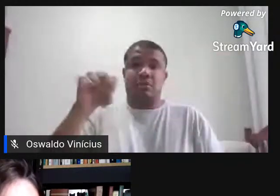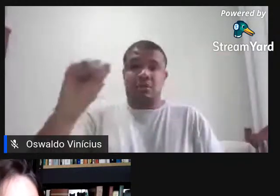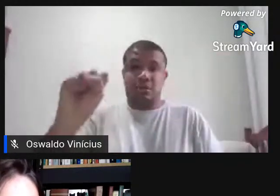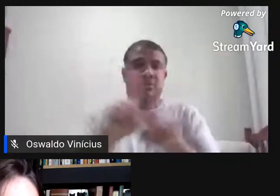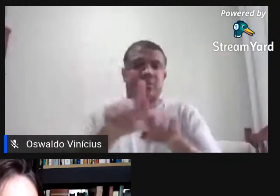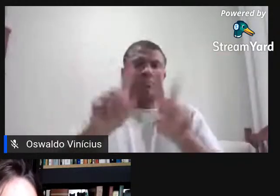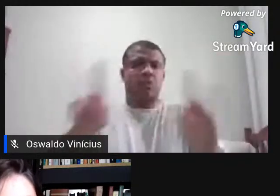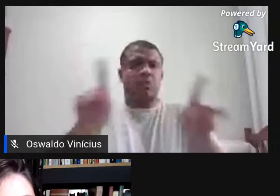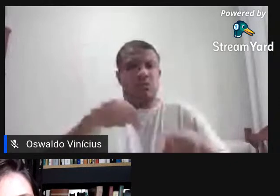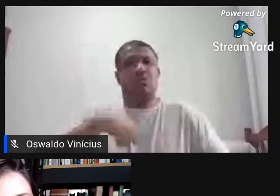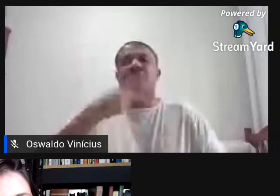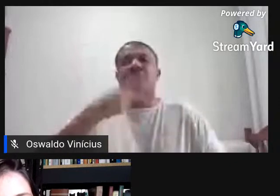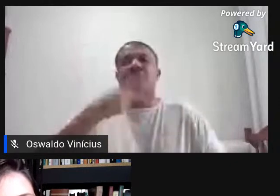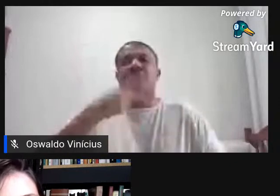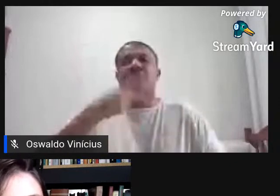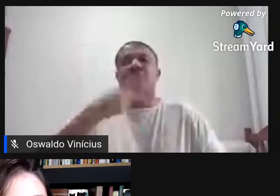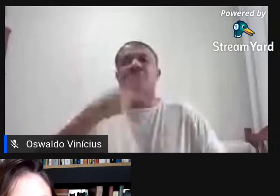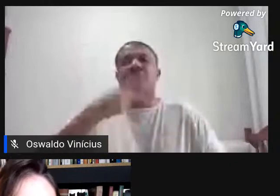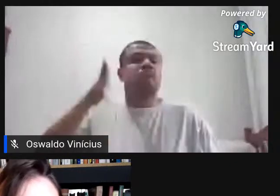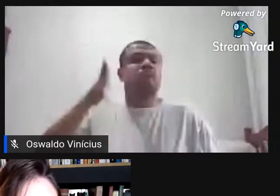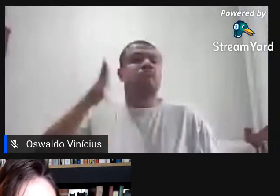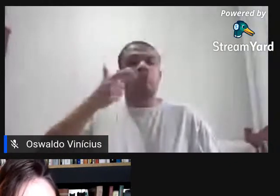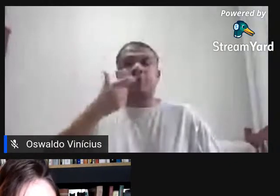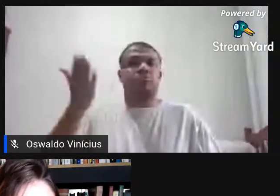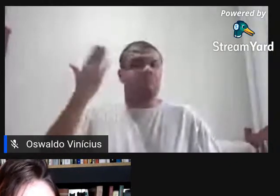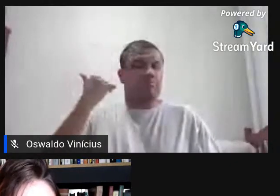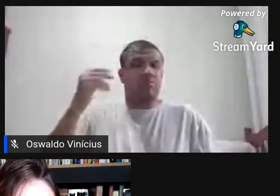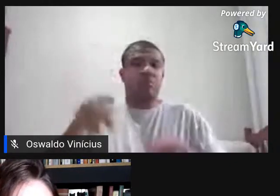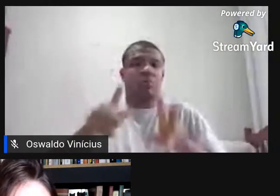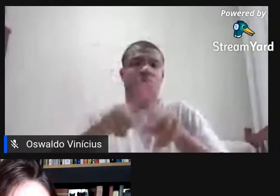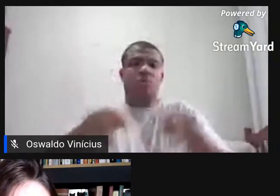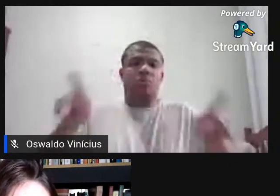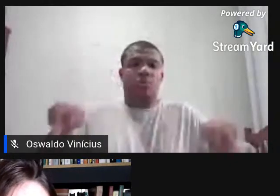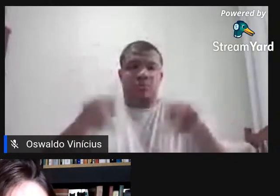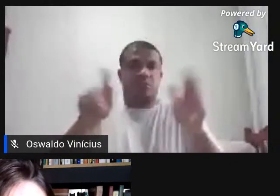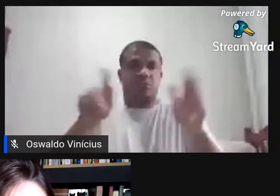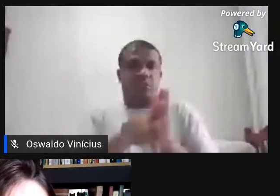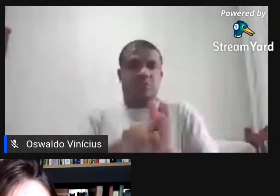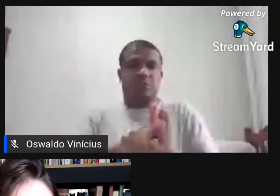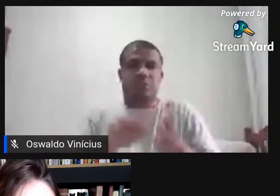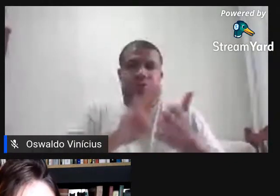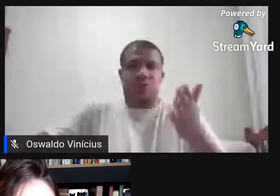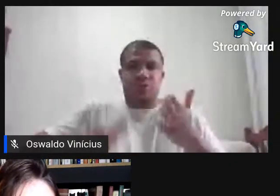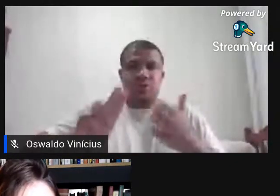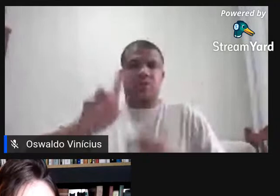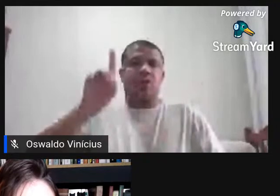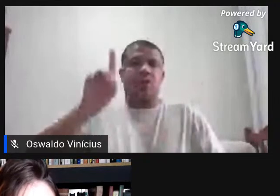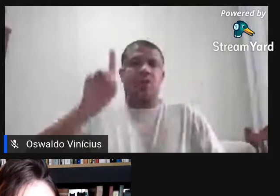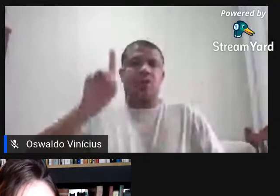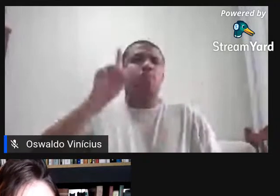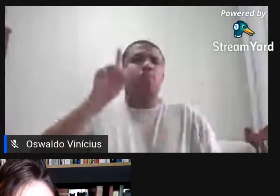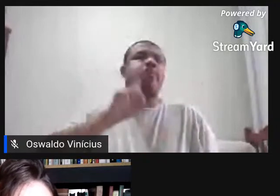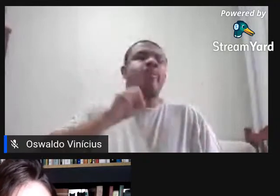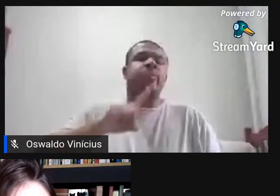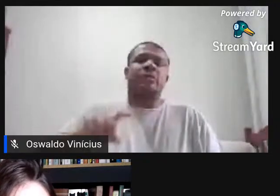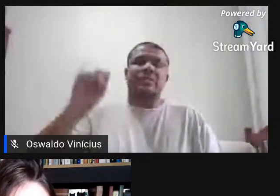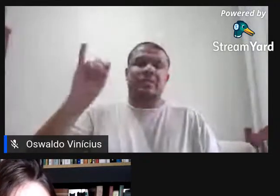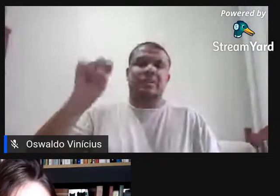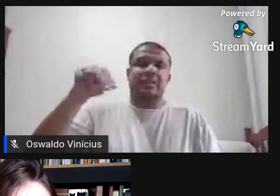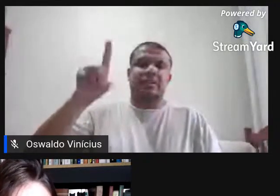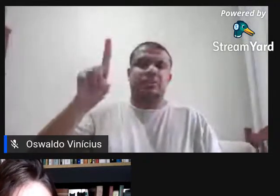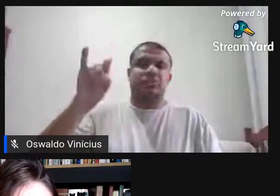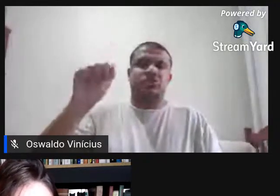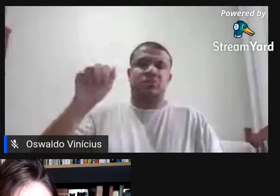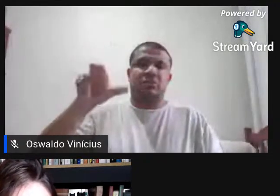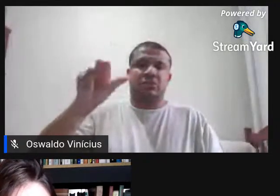eu citei, né, na minha apresentação. Ele é professor emérito da Universidade Indiana, nos Estados Unidos. E é